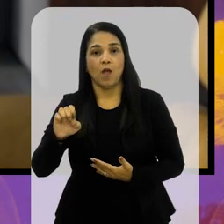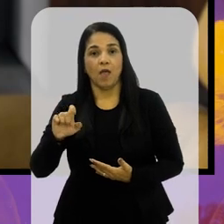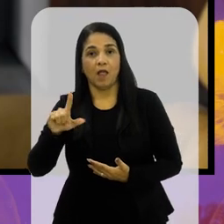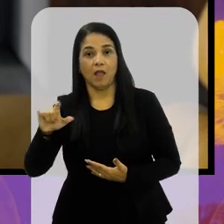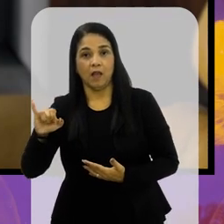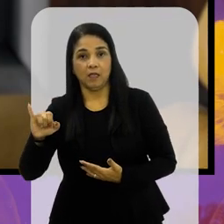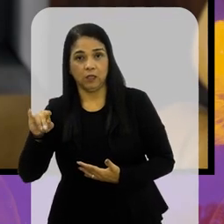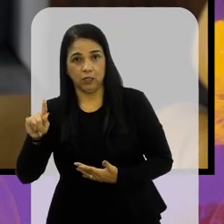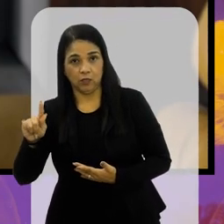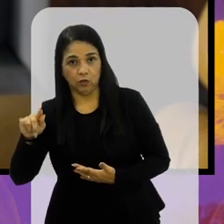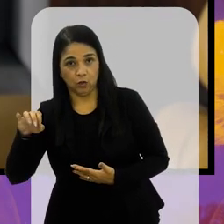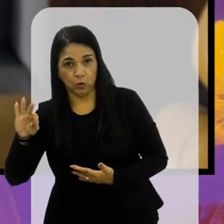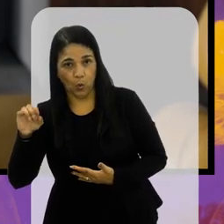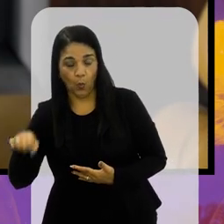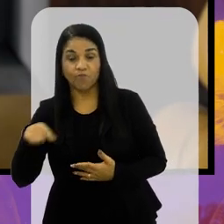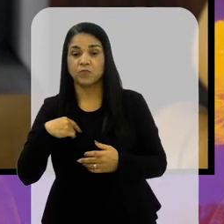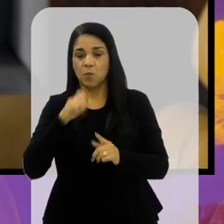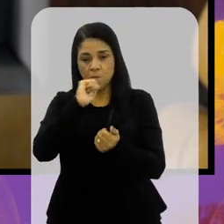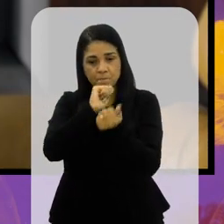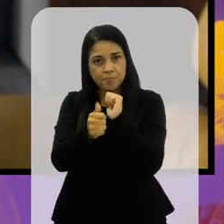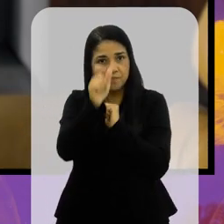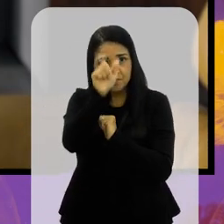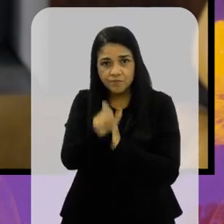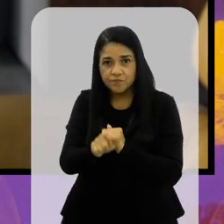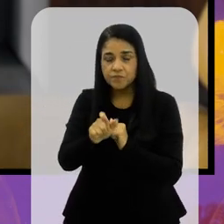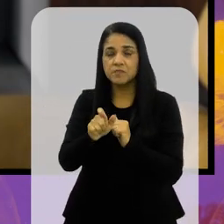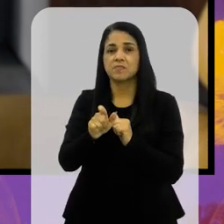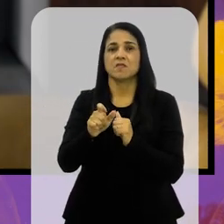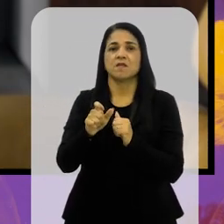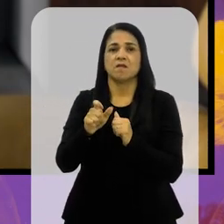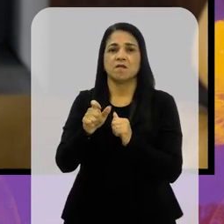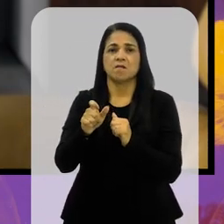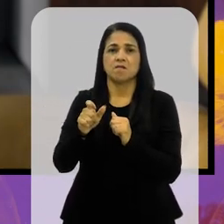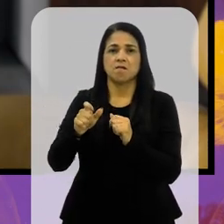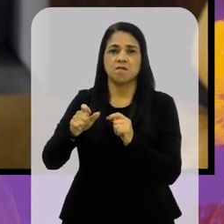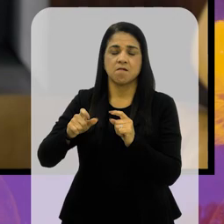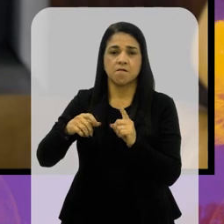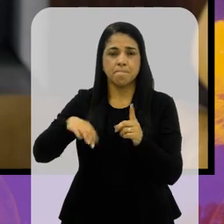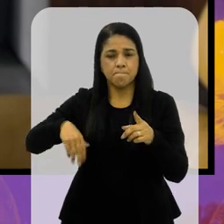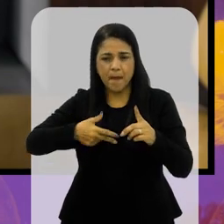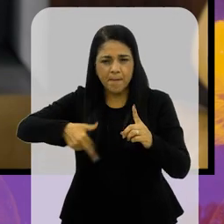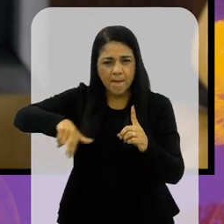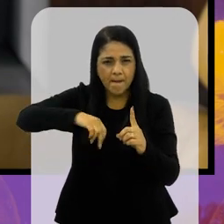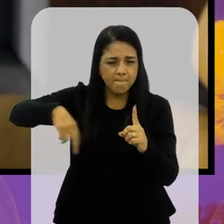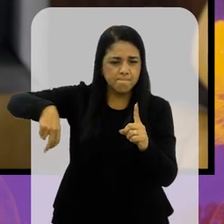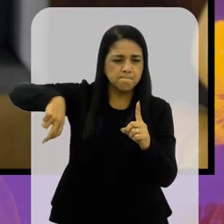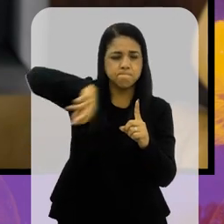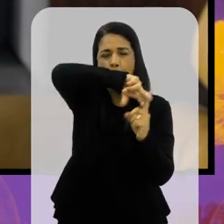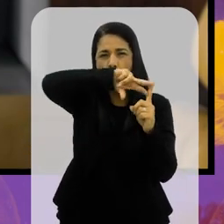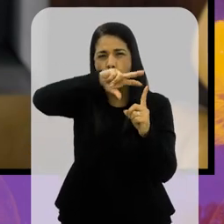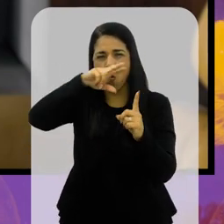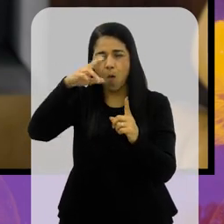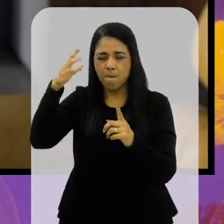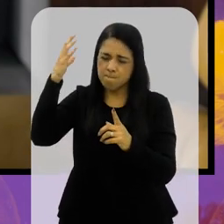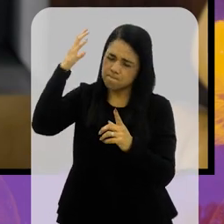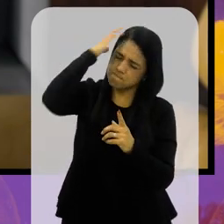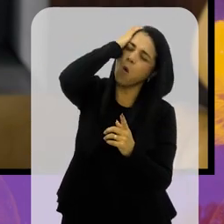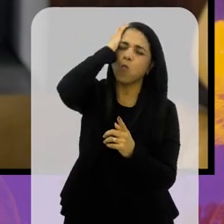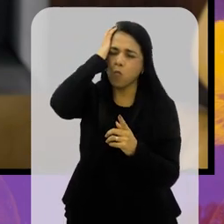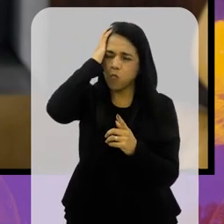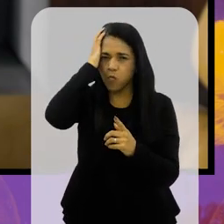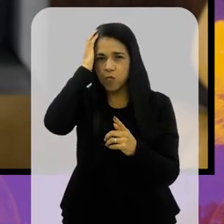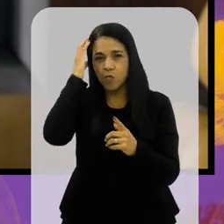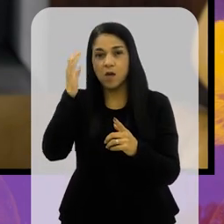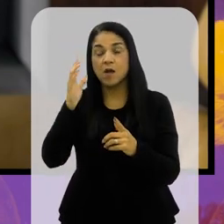que um atleta que tenha uma convulsão no campo de jogo, por uma determinada jogada ou que não tenha uma